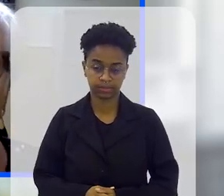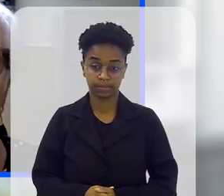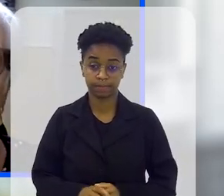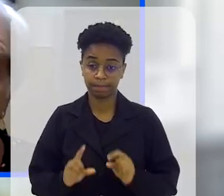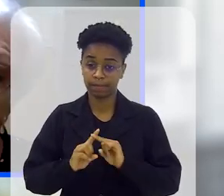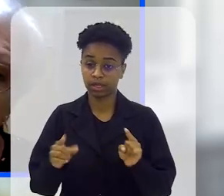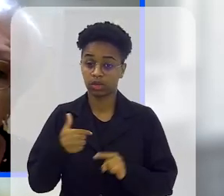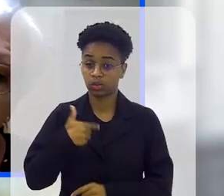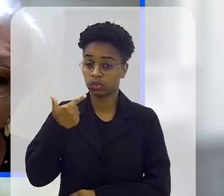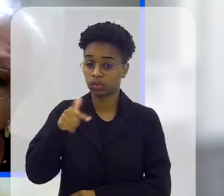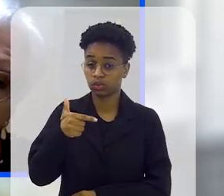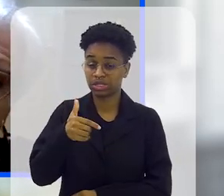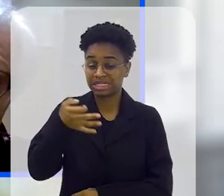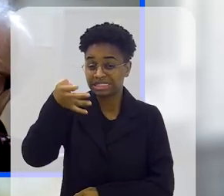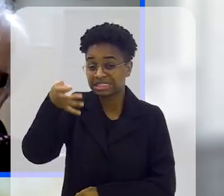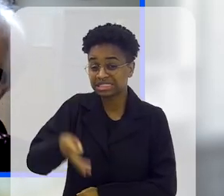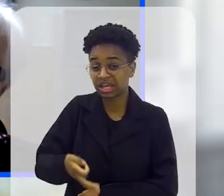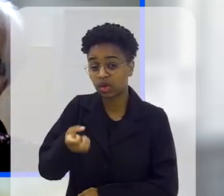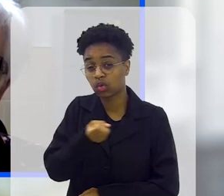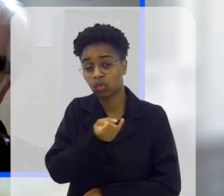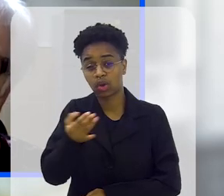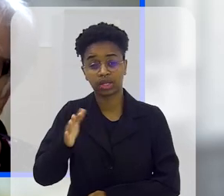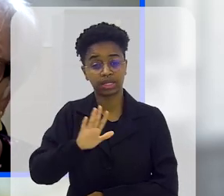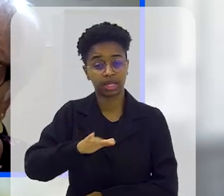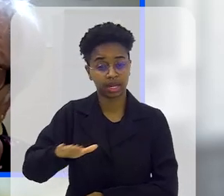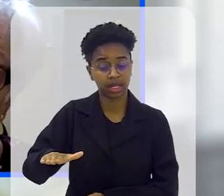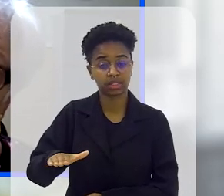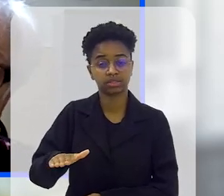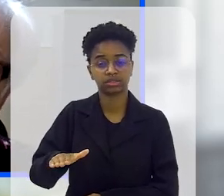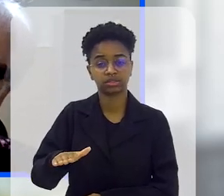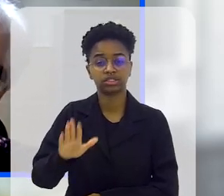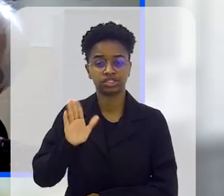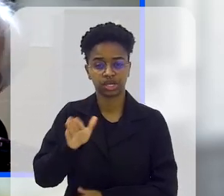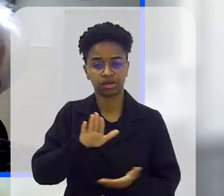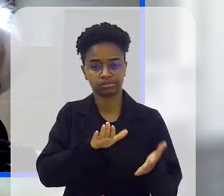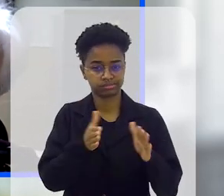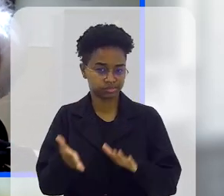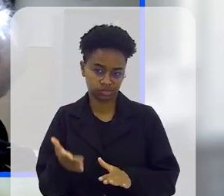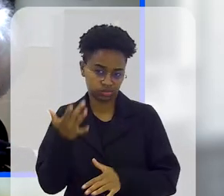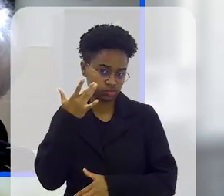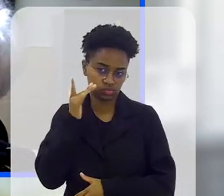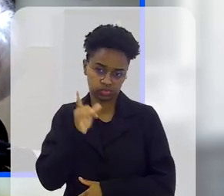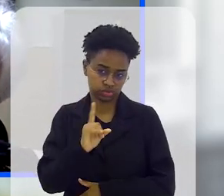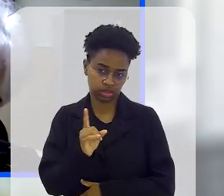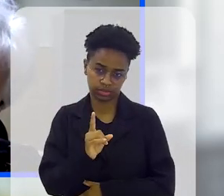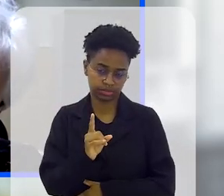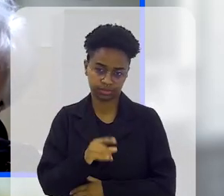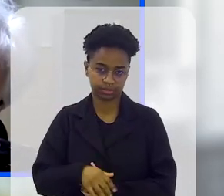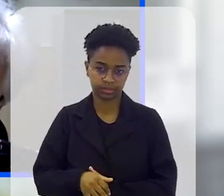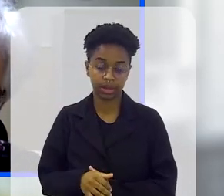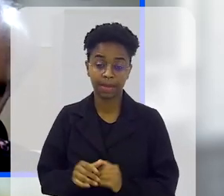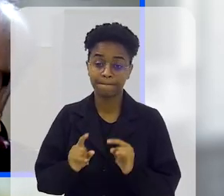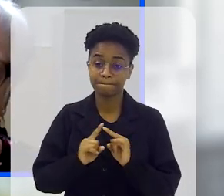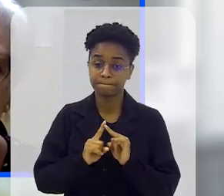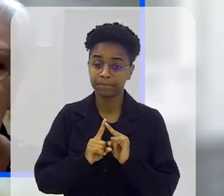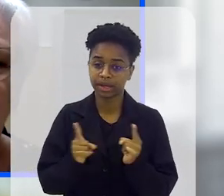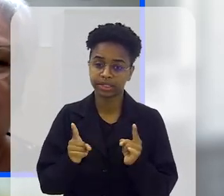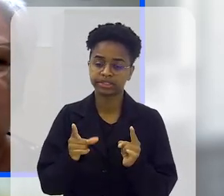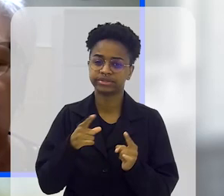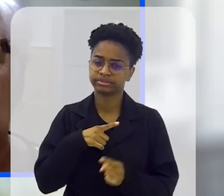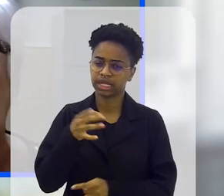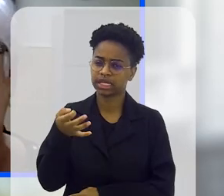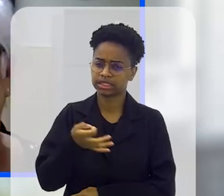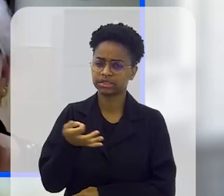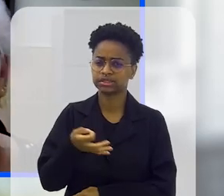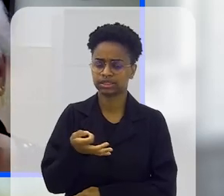né, agora, eu não tenho, assim, o número das crianças todas que já se foram, né, lá para o céu, né,